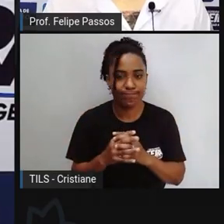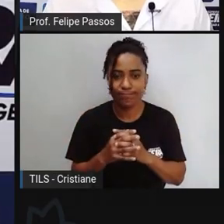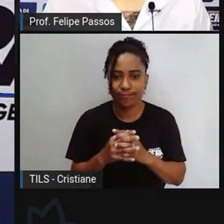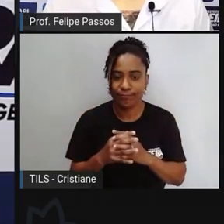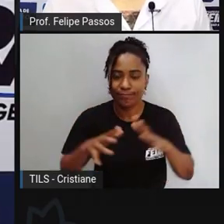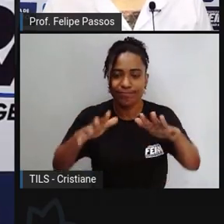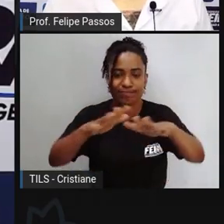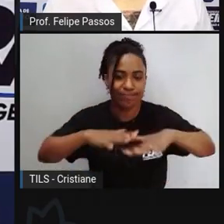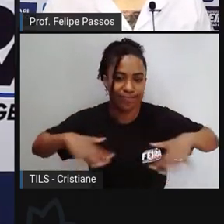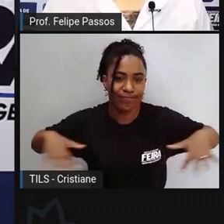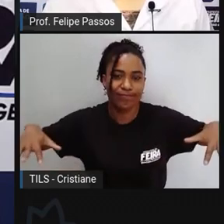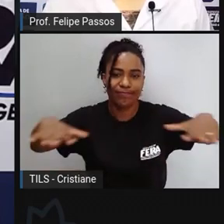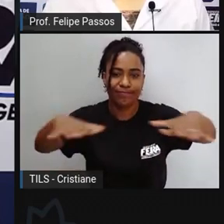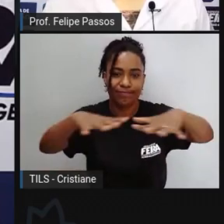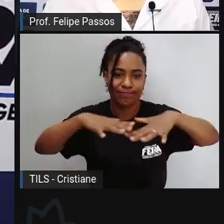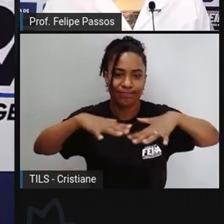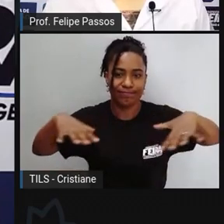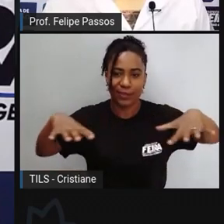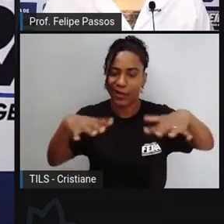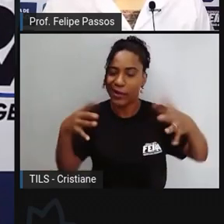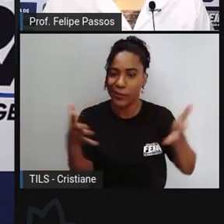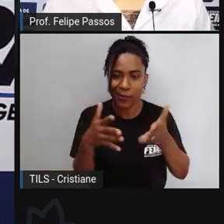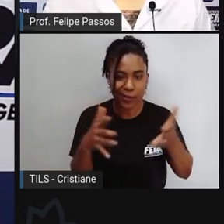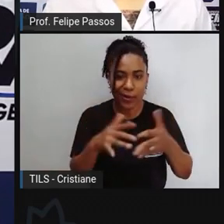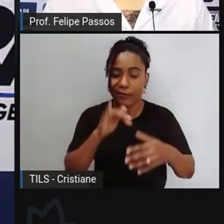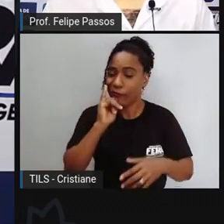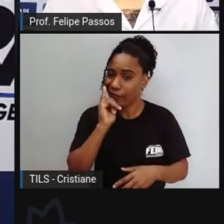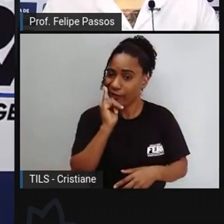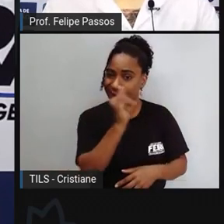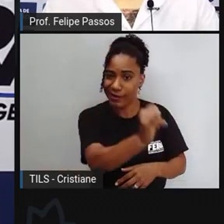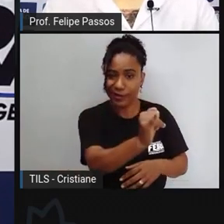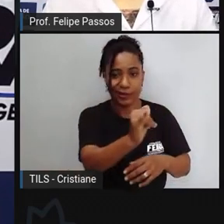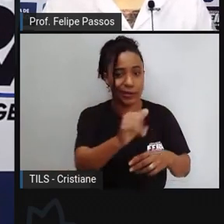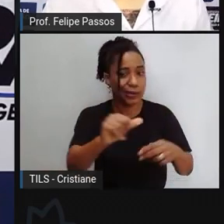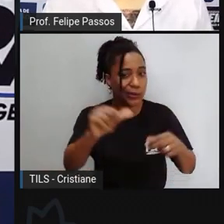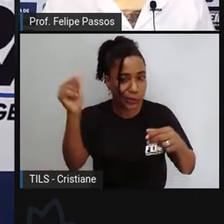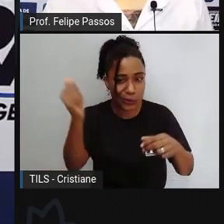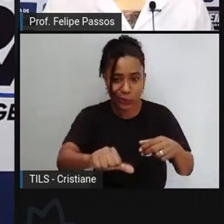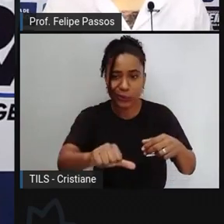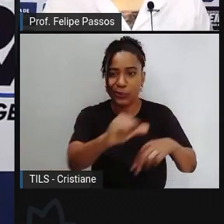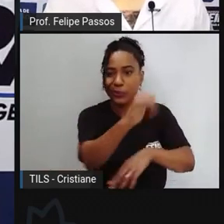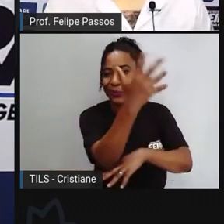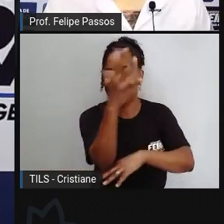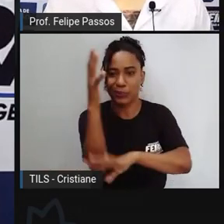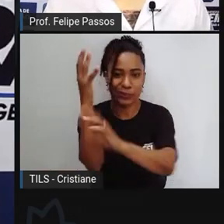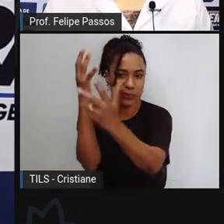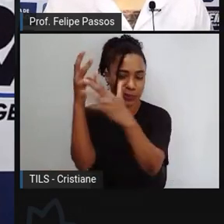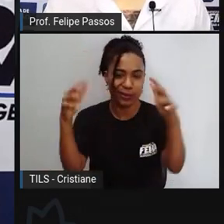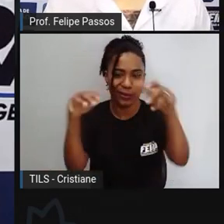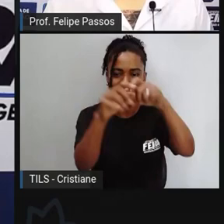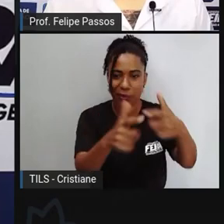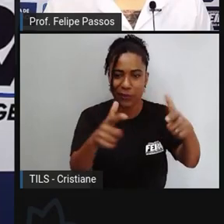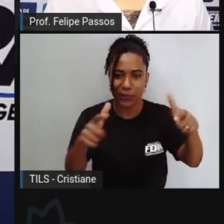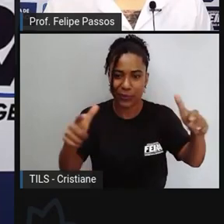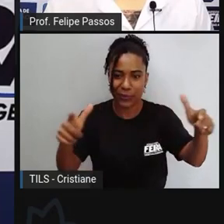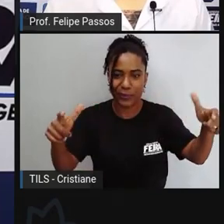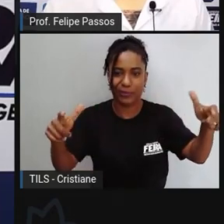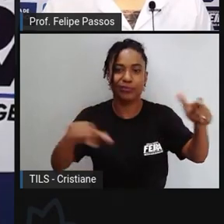oportunidade de denúncia é uma oportunidade única que temos de reação